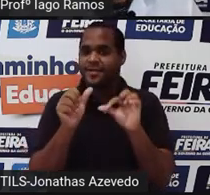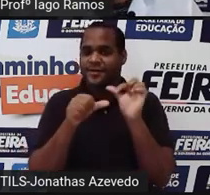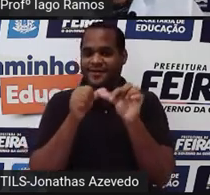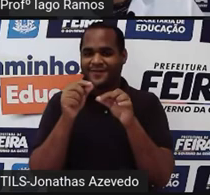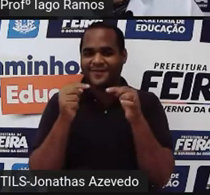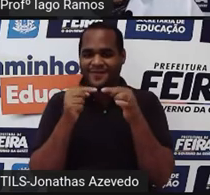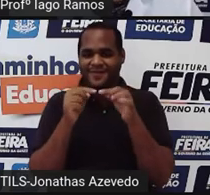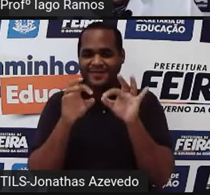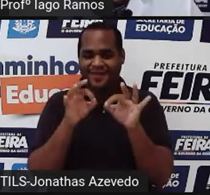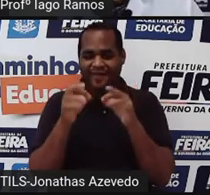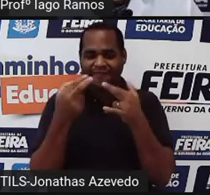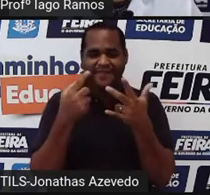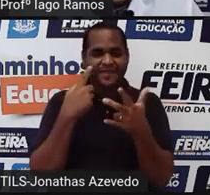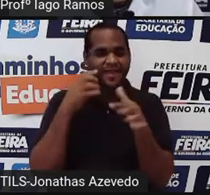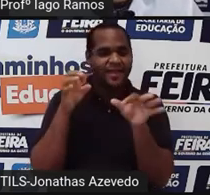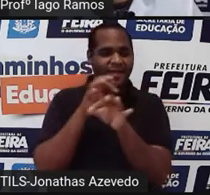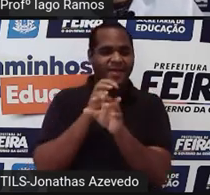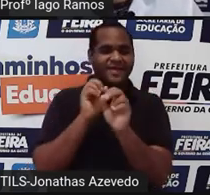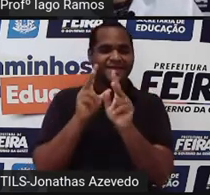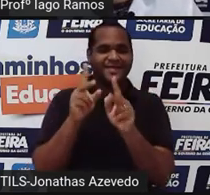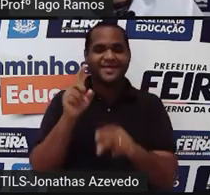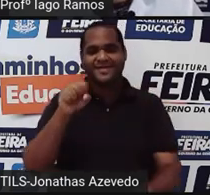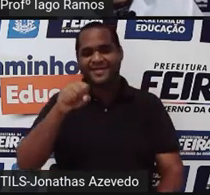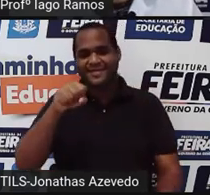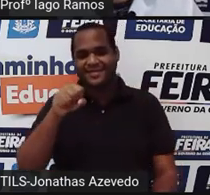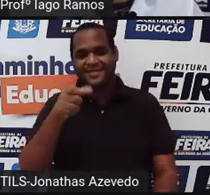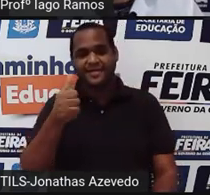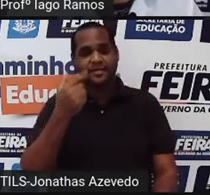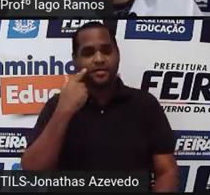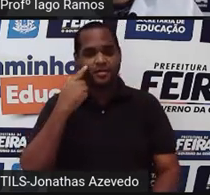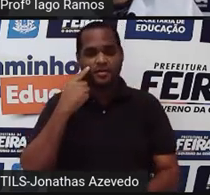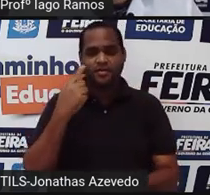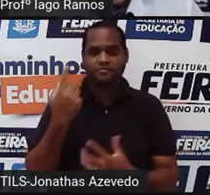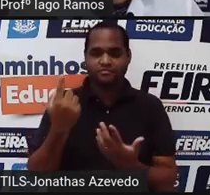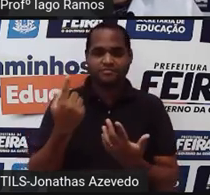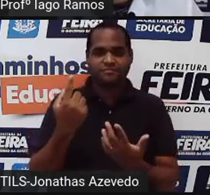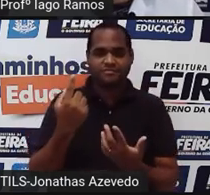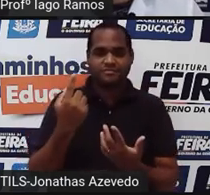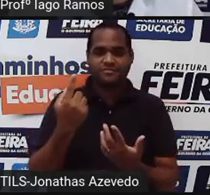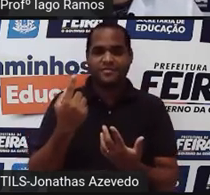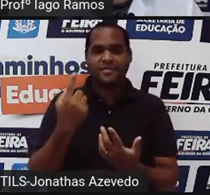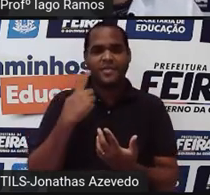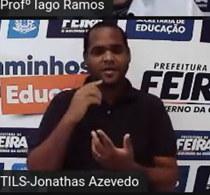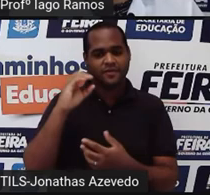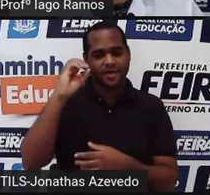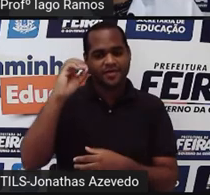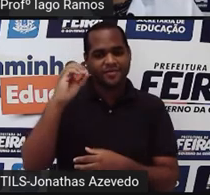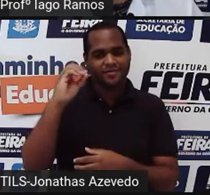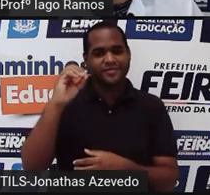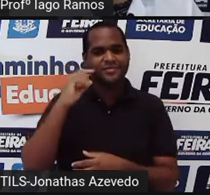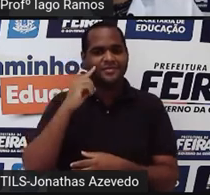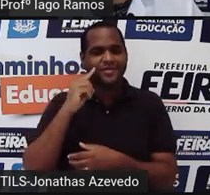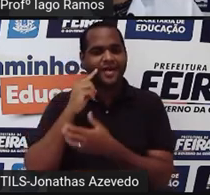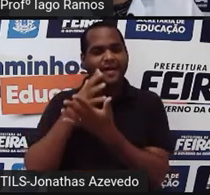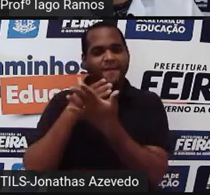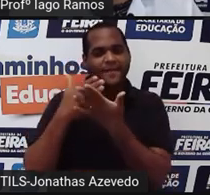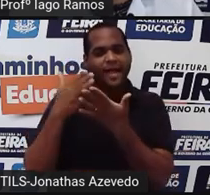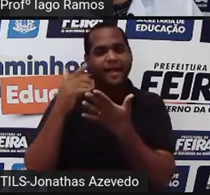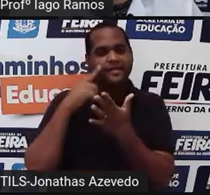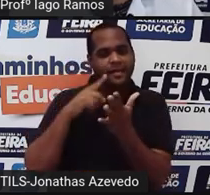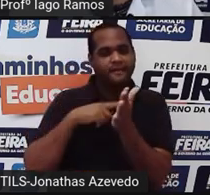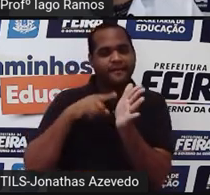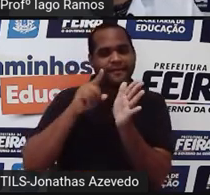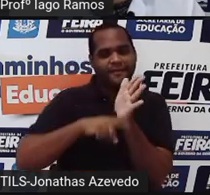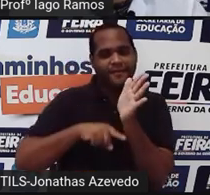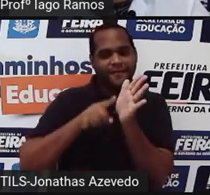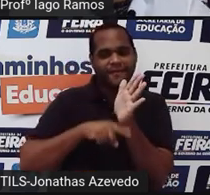fiz ali, como eu acabei de fazer, né? Com 1 elevado a 0, eu estou fazendo ali até aparecer expoentes negativos,